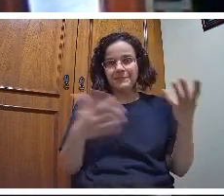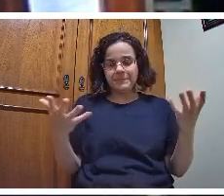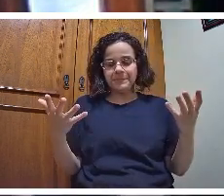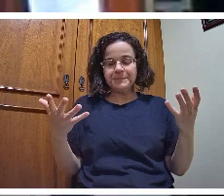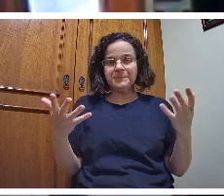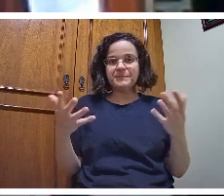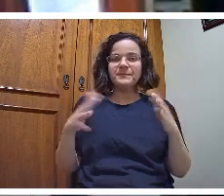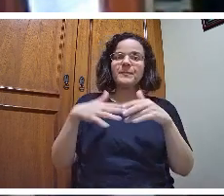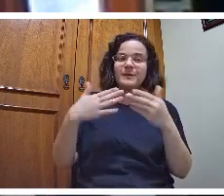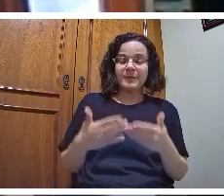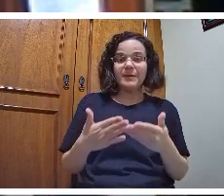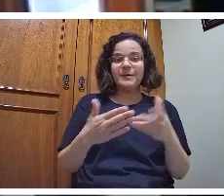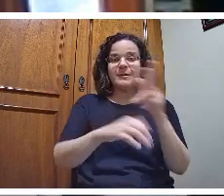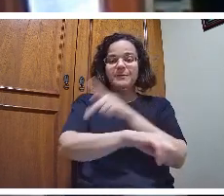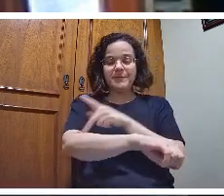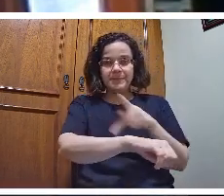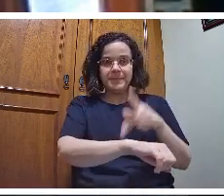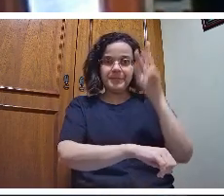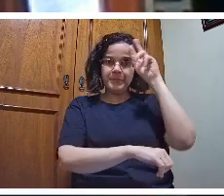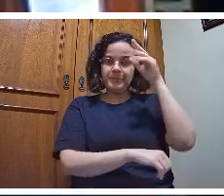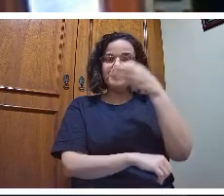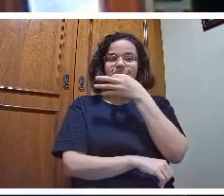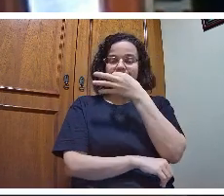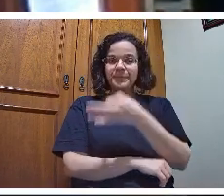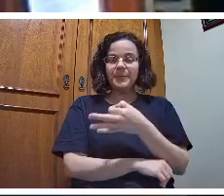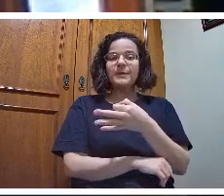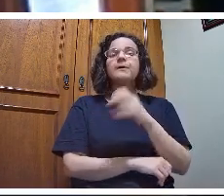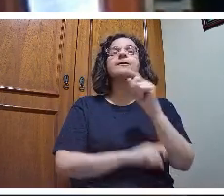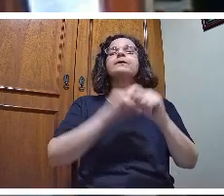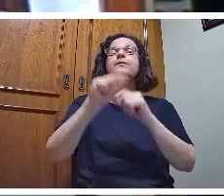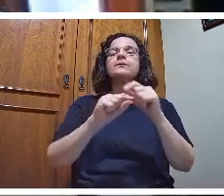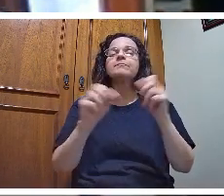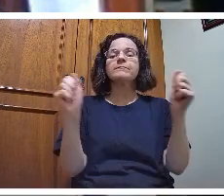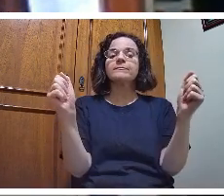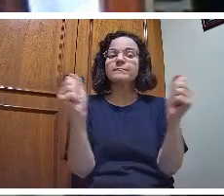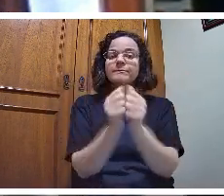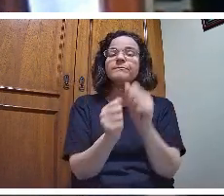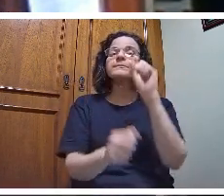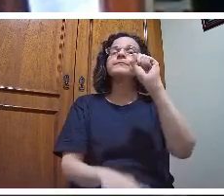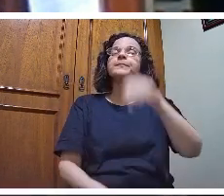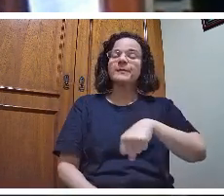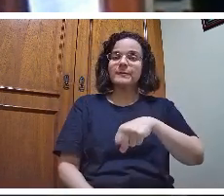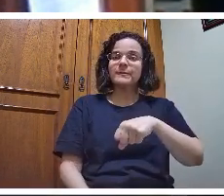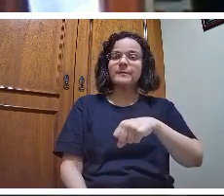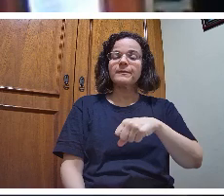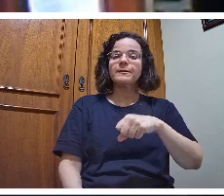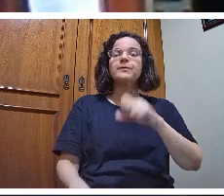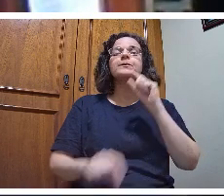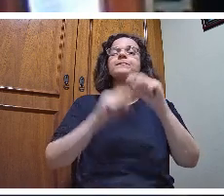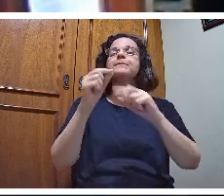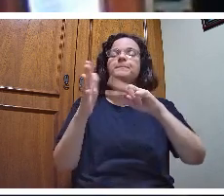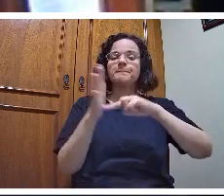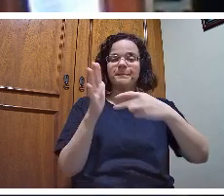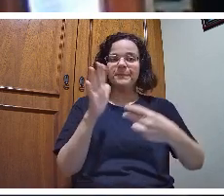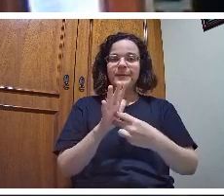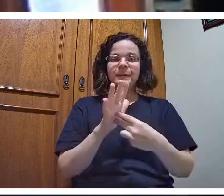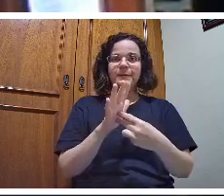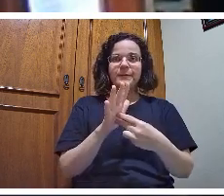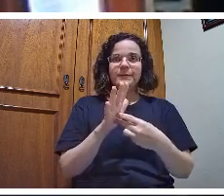ela está presente, sim, ela está presente no sentido de que a instrumentalização,